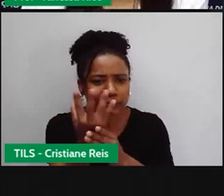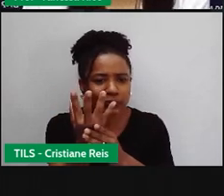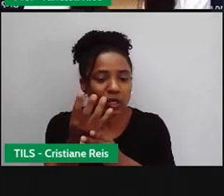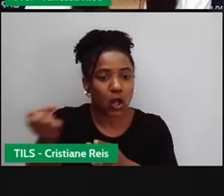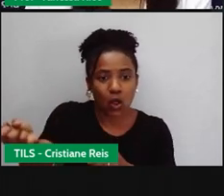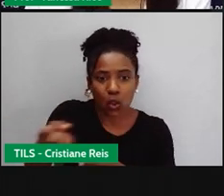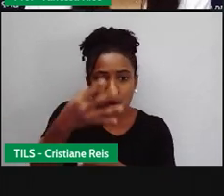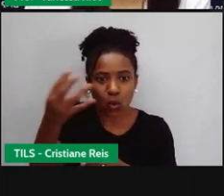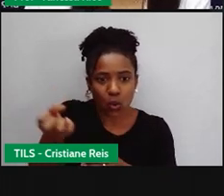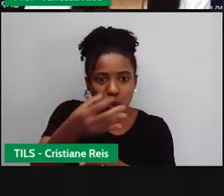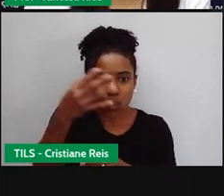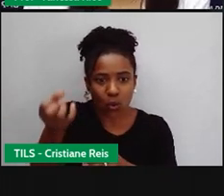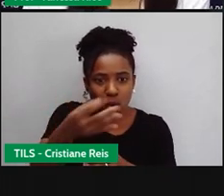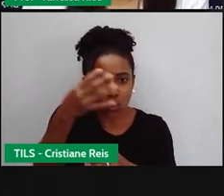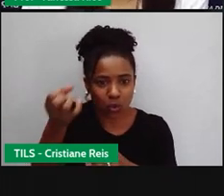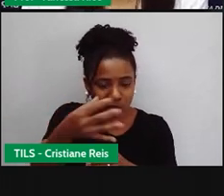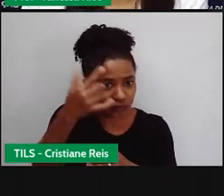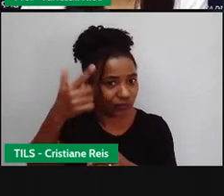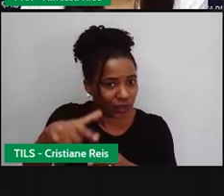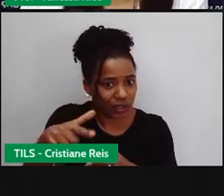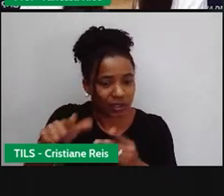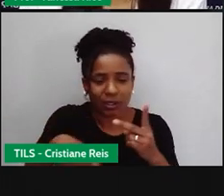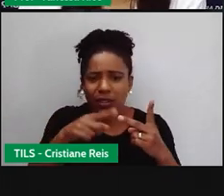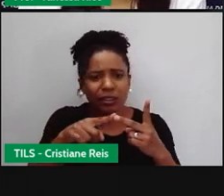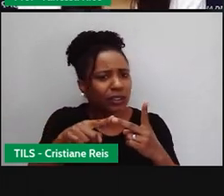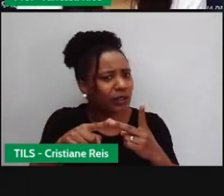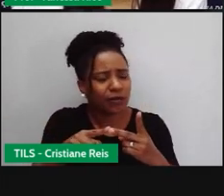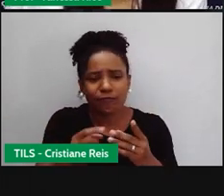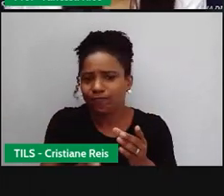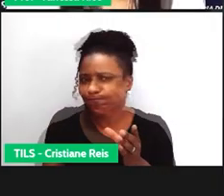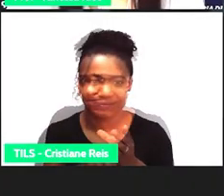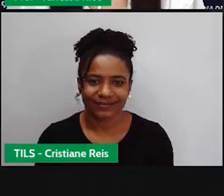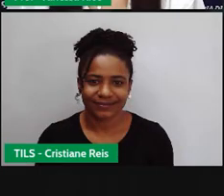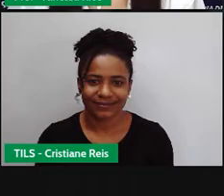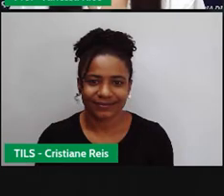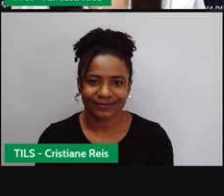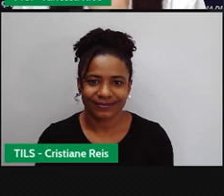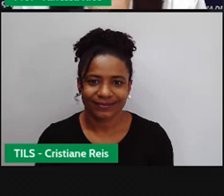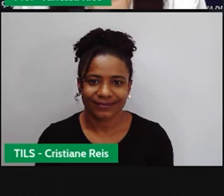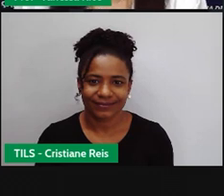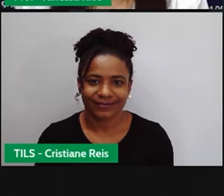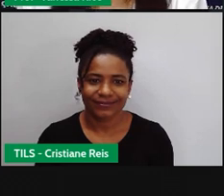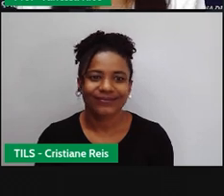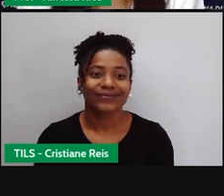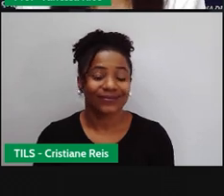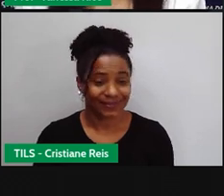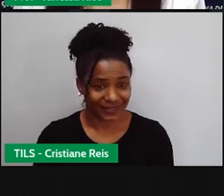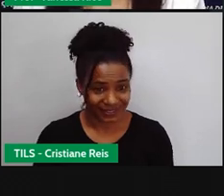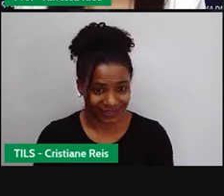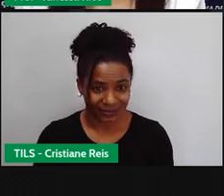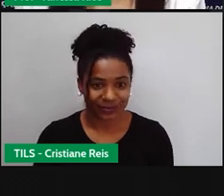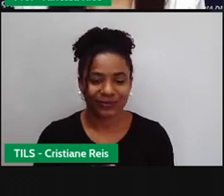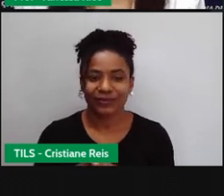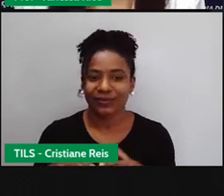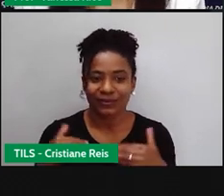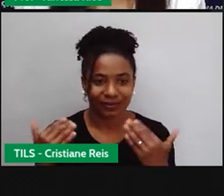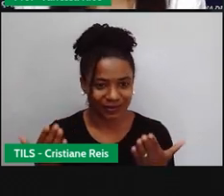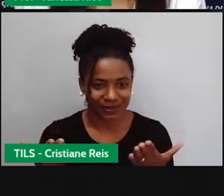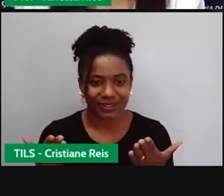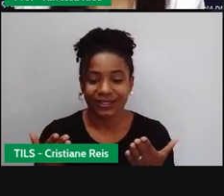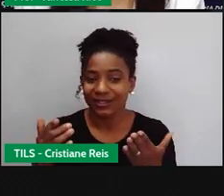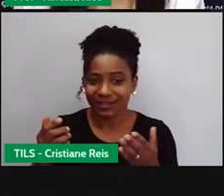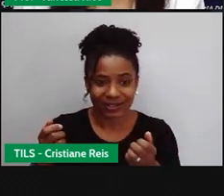e uma fonte de energia não renovável. Pronto. Então, quando a gente fala em